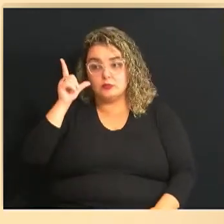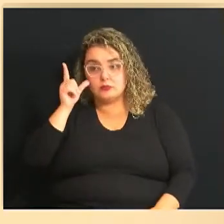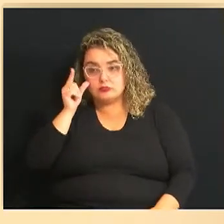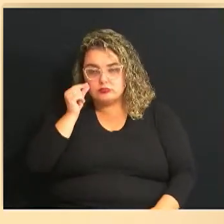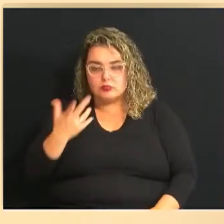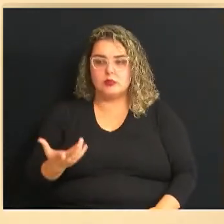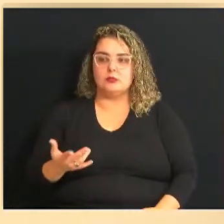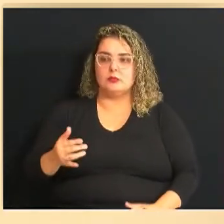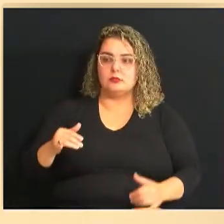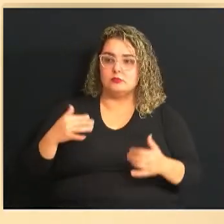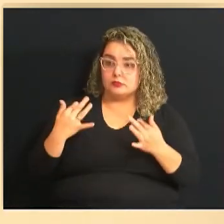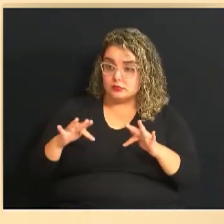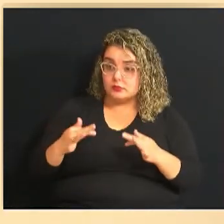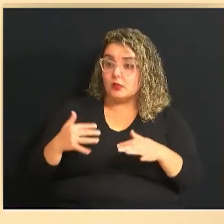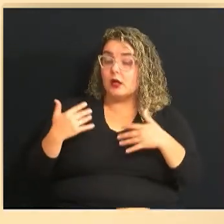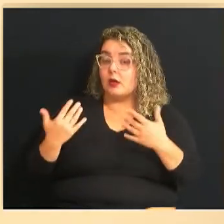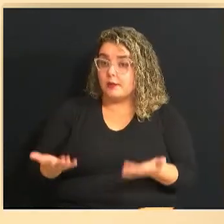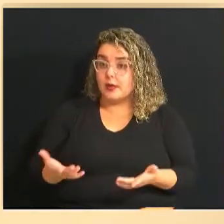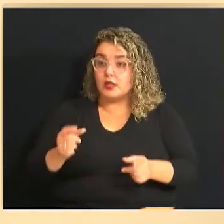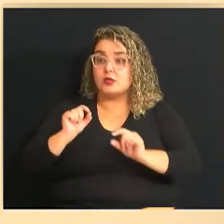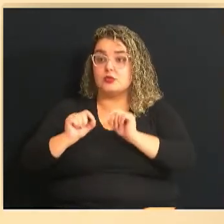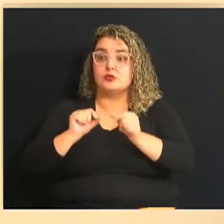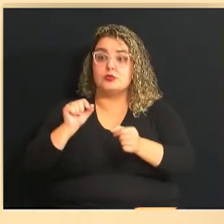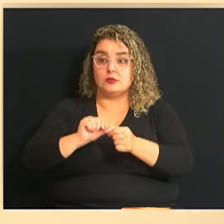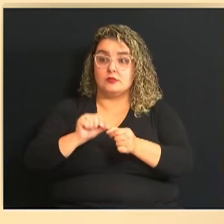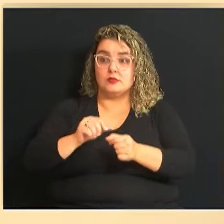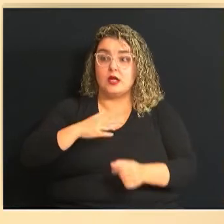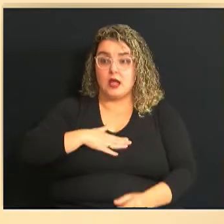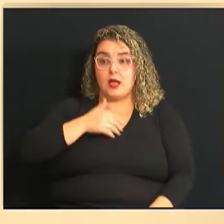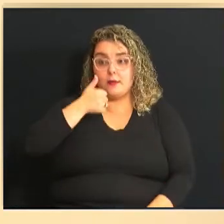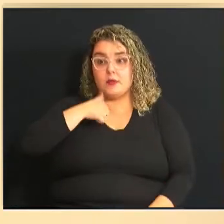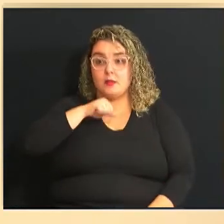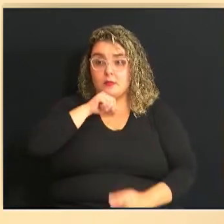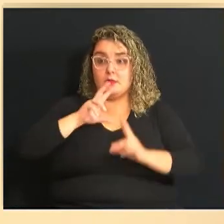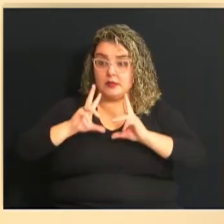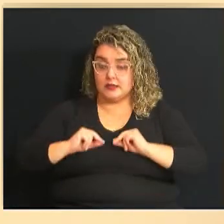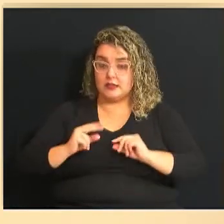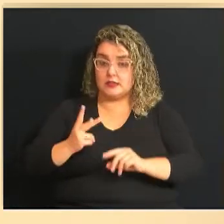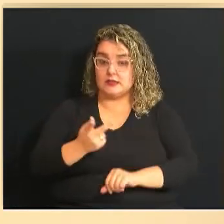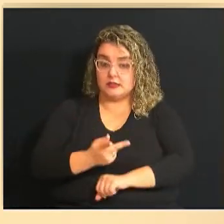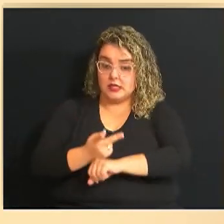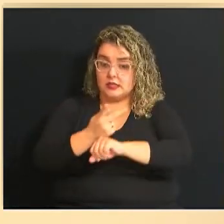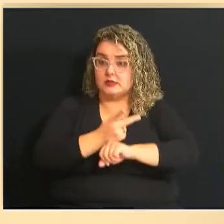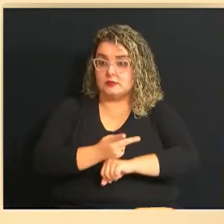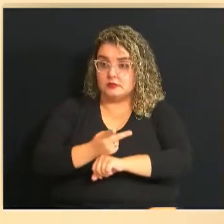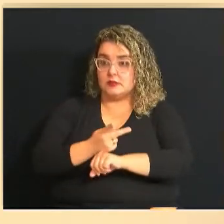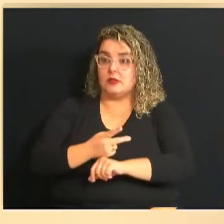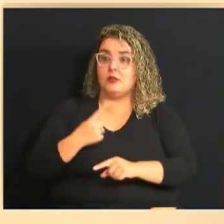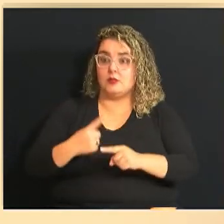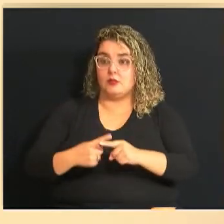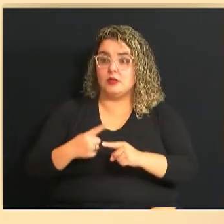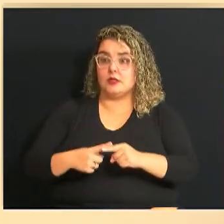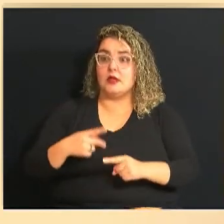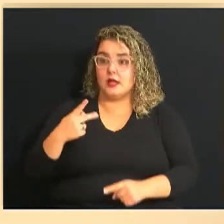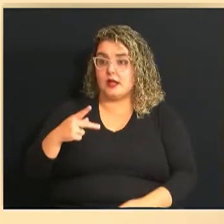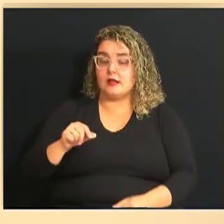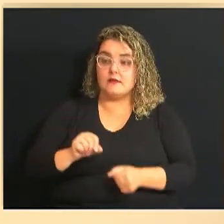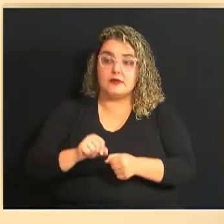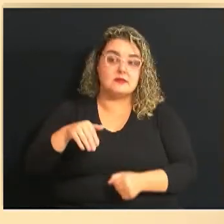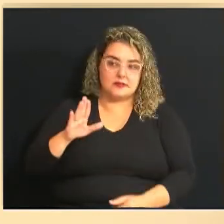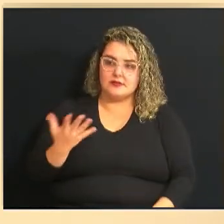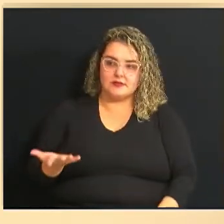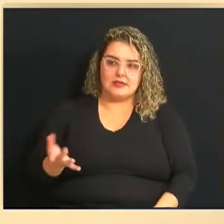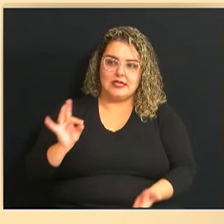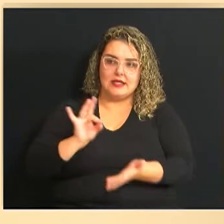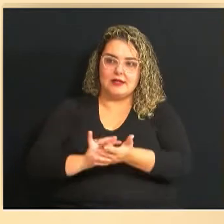a aliviar da dor, mas o que faz a minha mãe merecer esse prêmio é porque ela fez algo